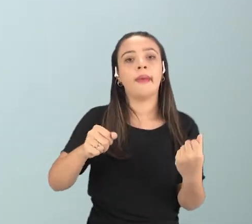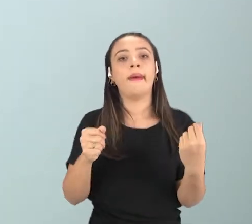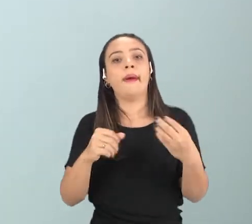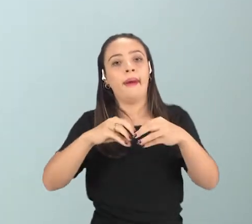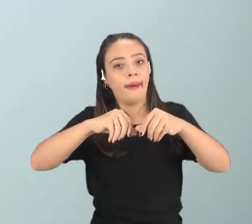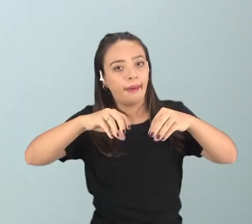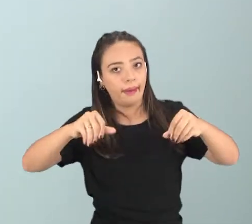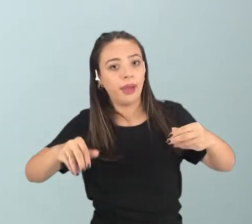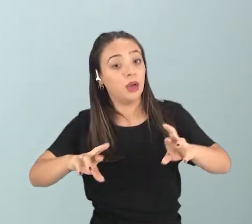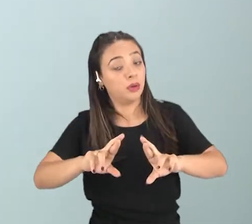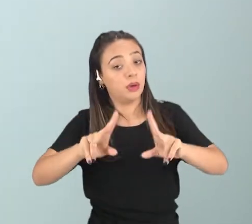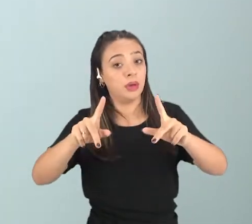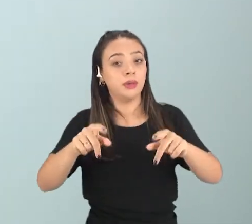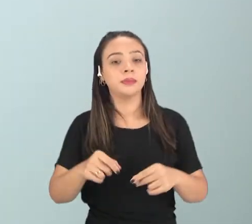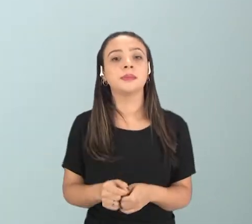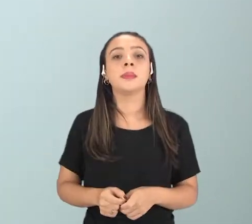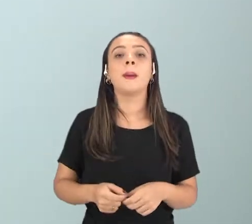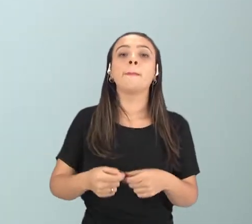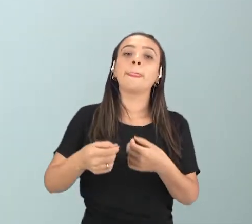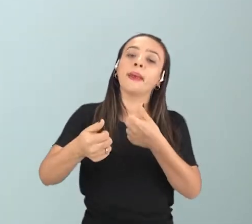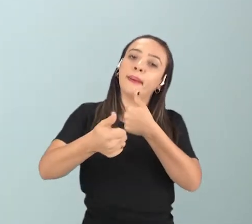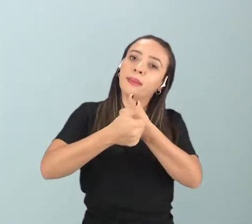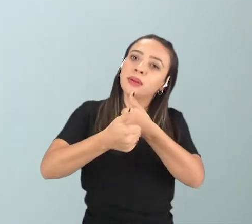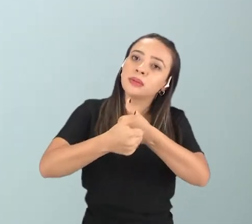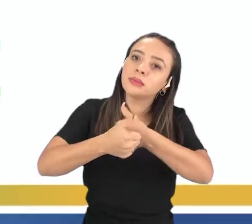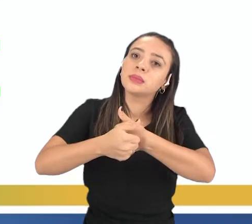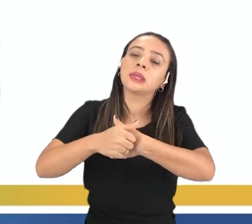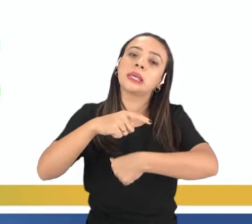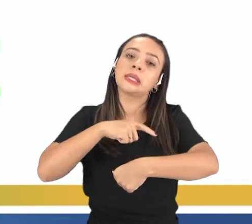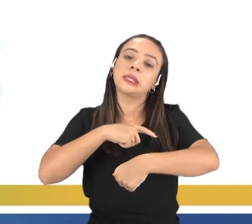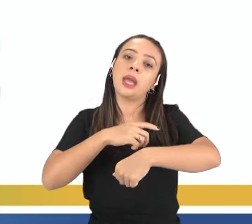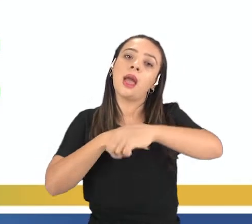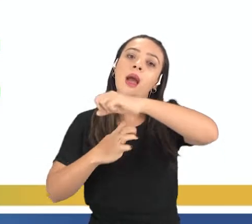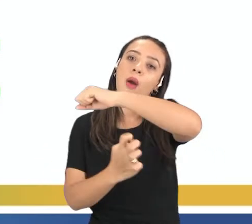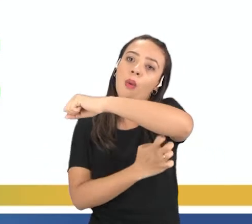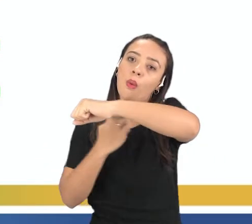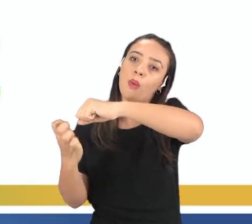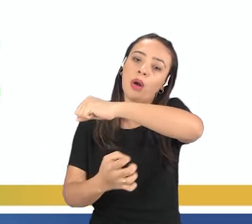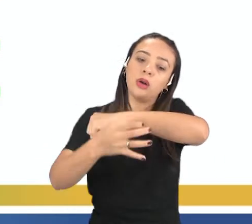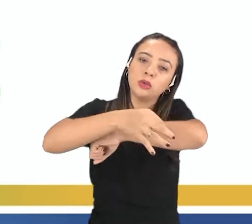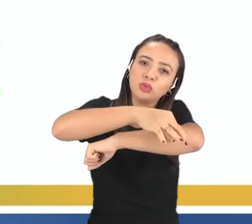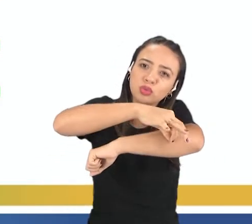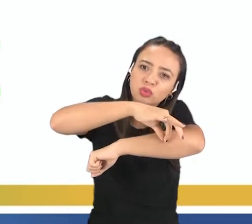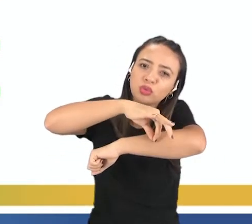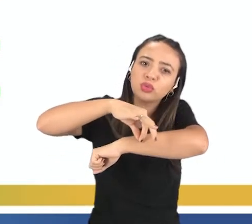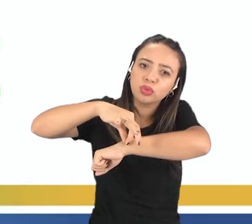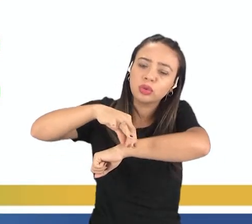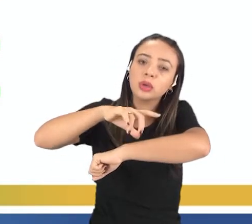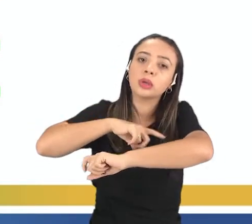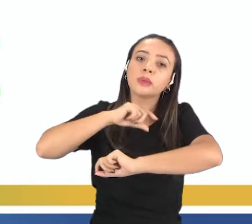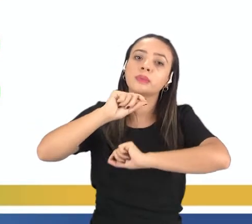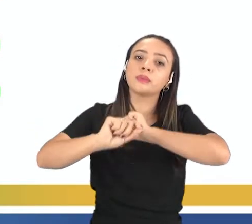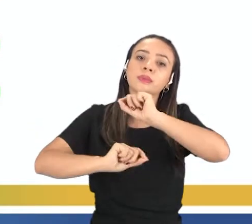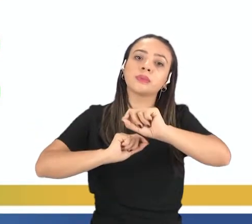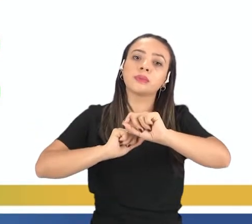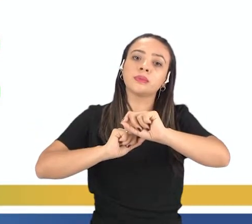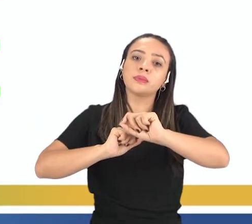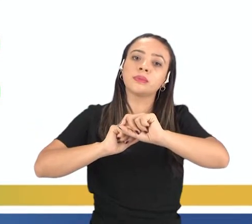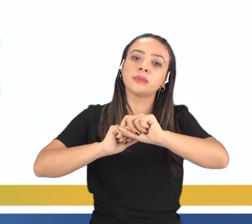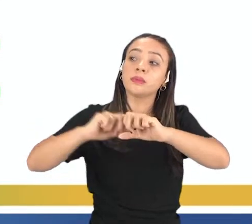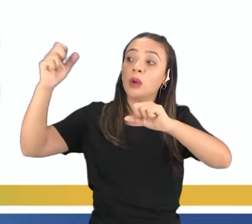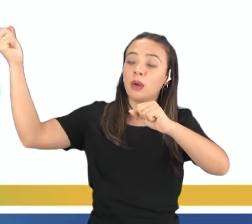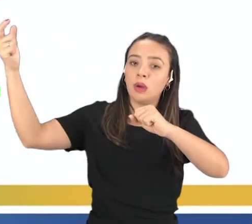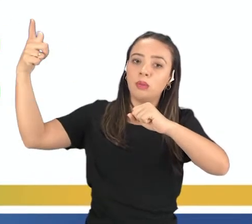tá? Ali próximo da linha do Equador, conforme vocês podem observar na imagem, tá? Ali próximo da linha do Equador, os raios, eles